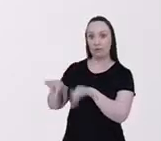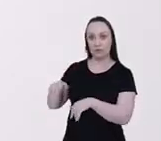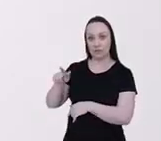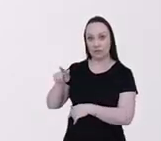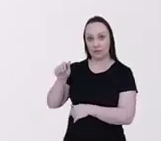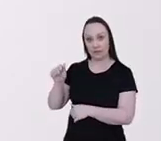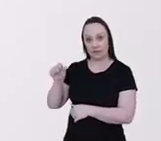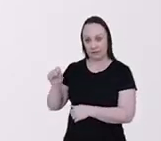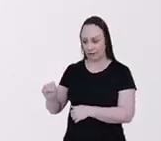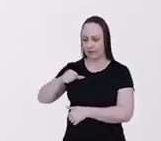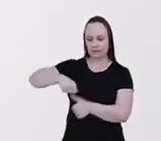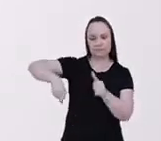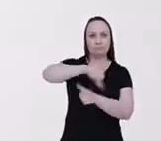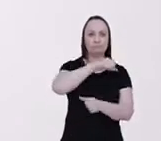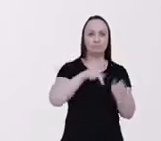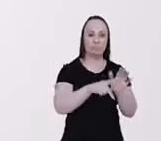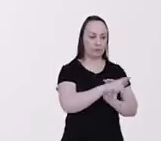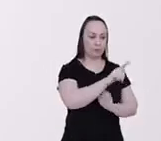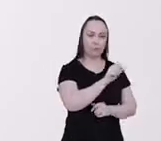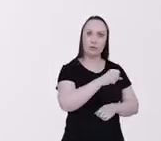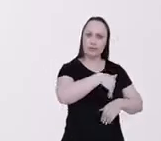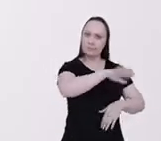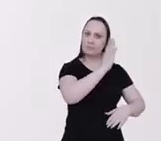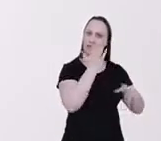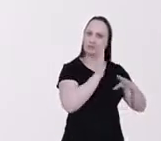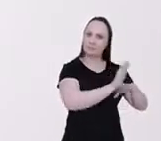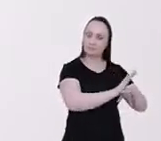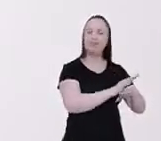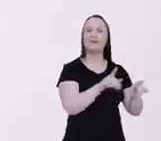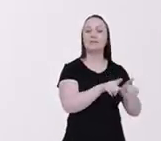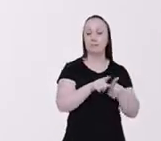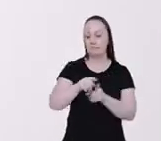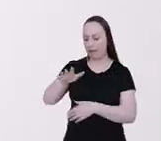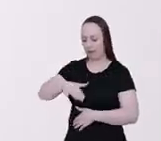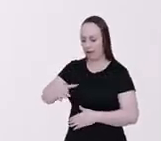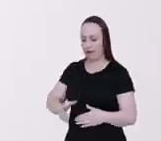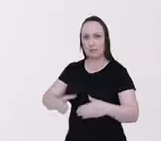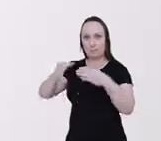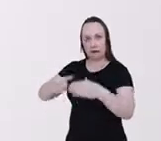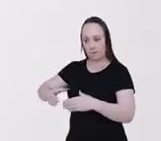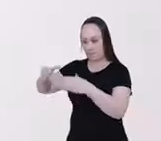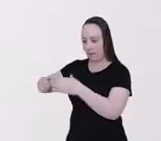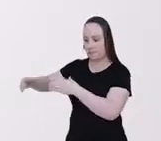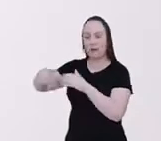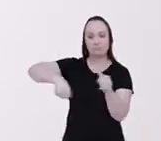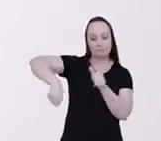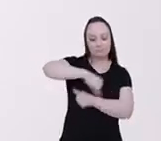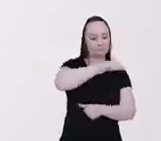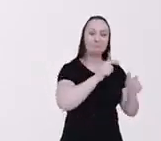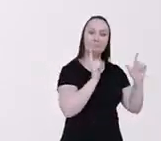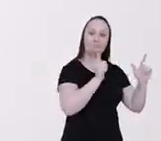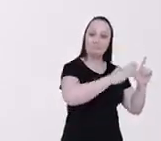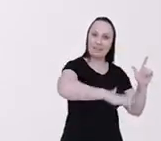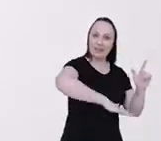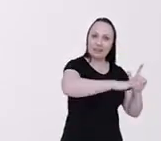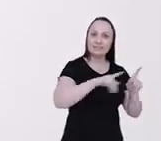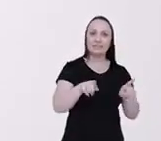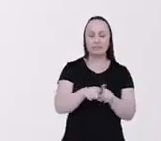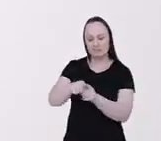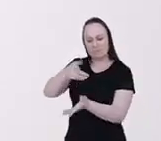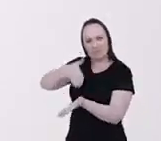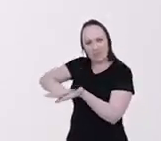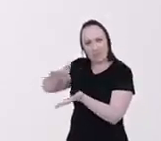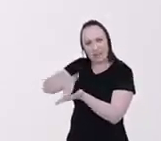Troque o gás acabou pelo gás que traz mais benefícios. Troque a área dos cilindros pela área de lazer. Troque o gasto